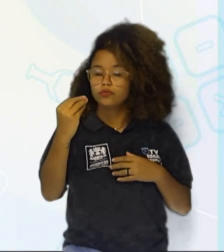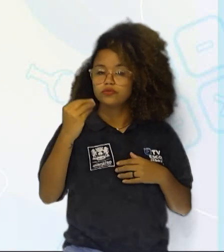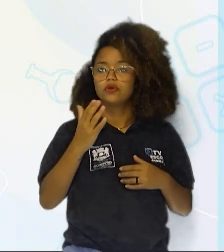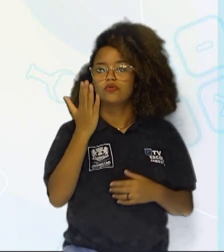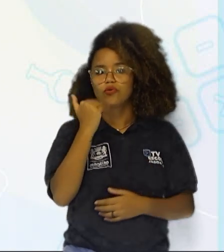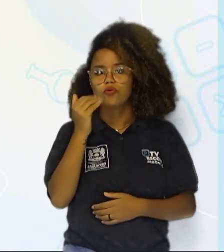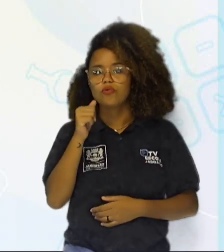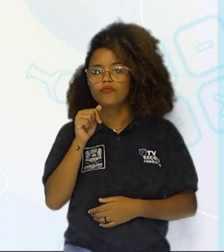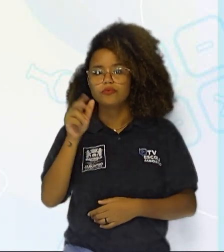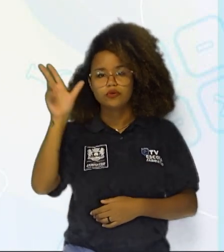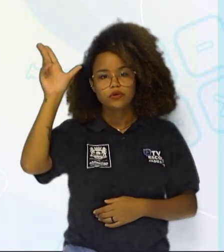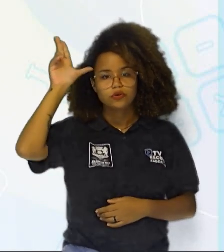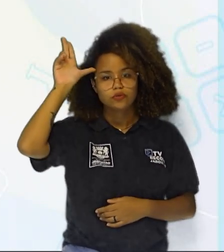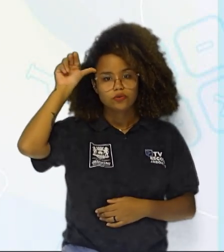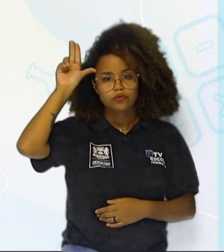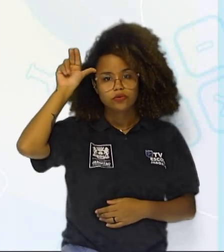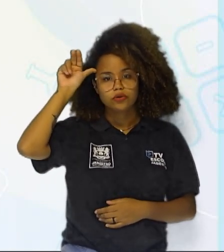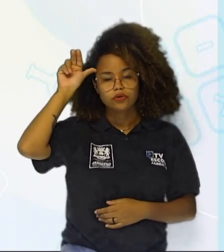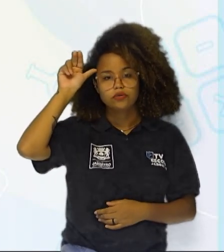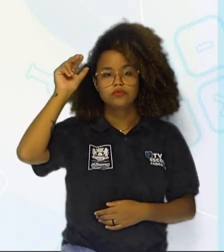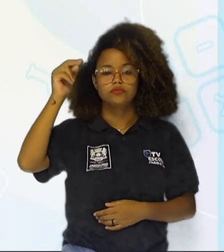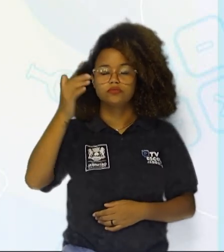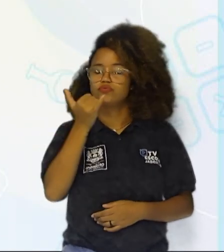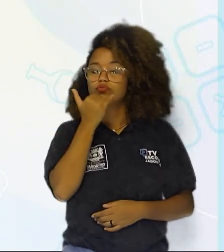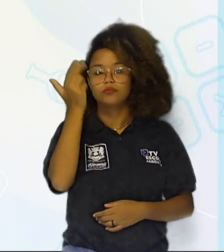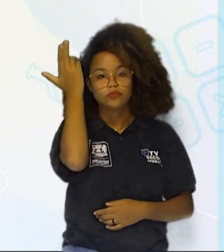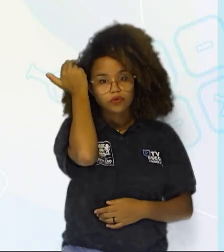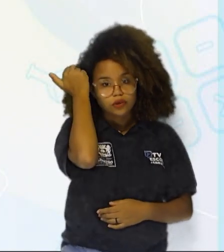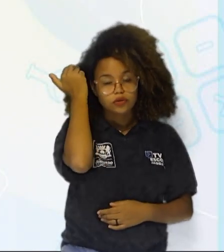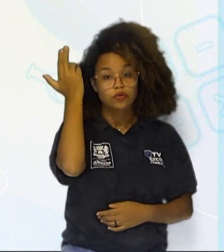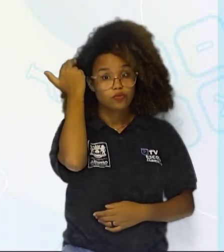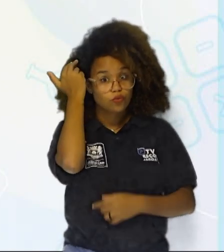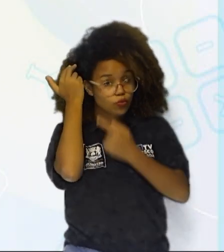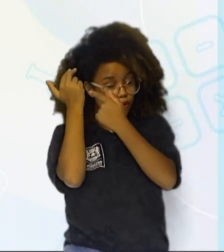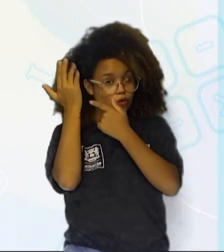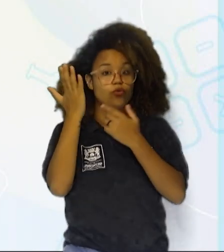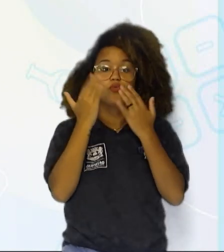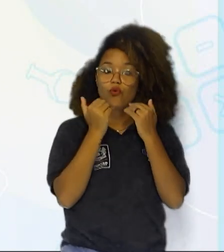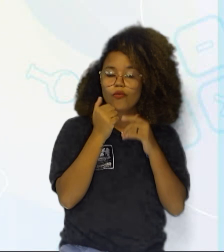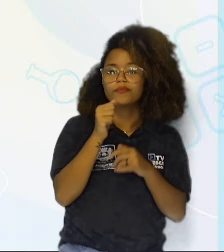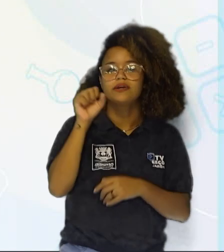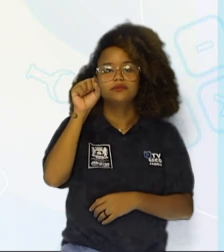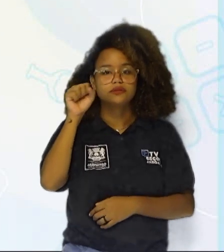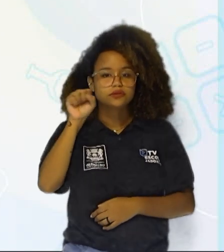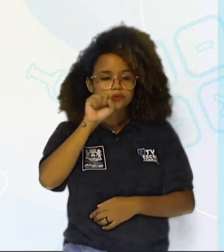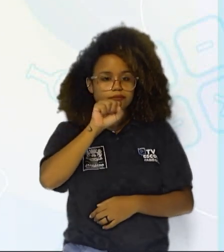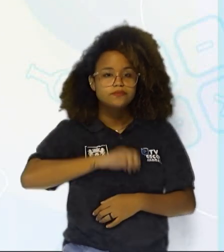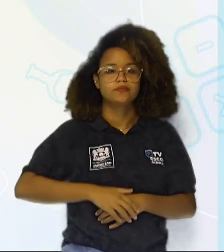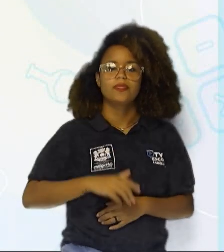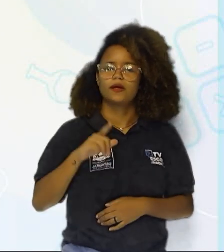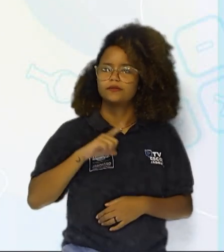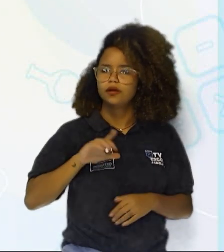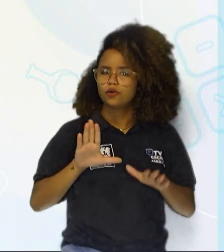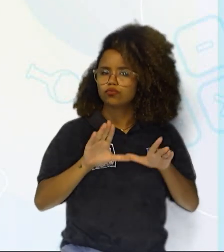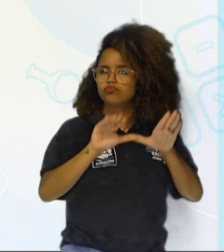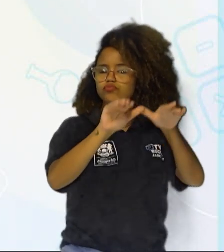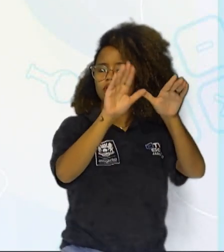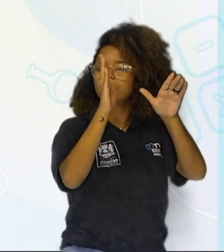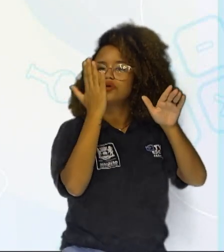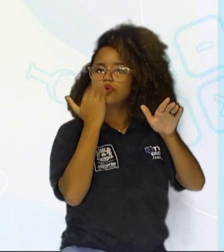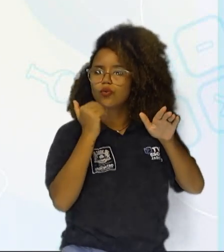alimenta da cenoura. E por último, a última imagem, temos a águia, que se alimenta da cobra,